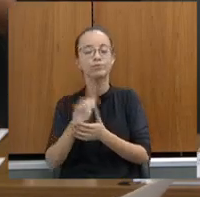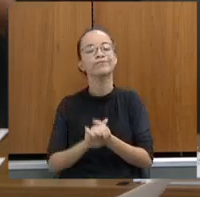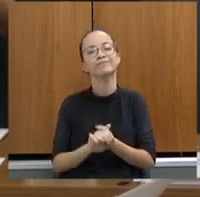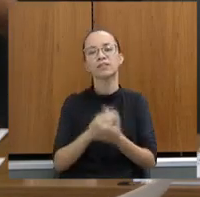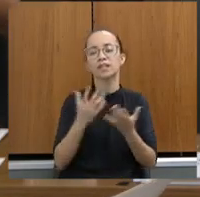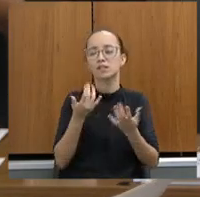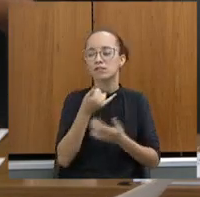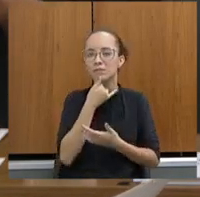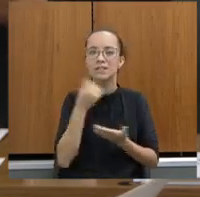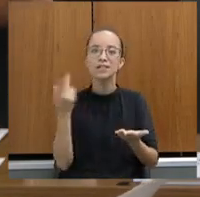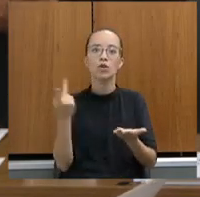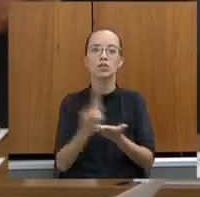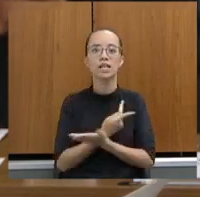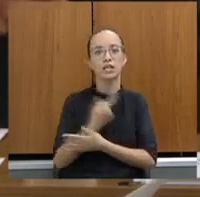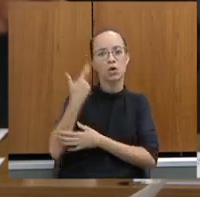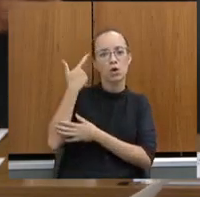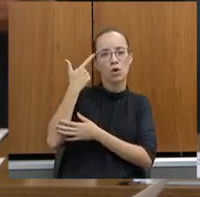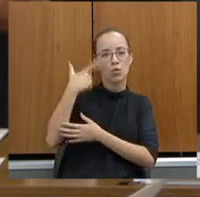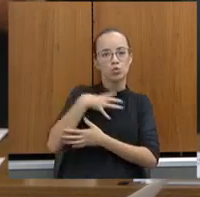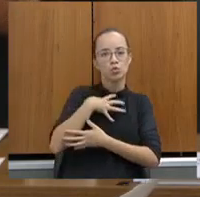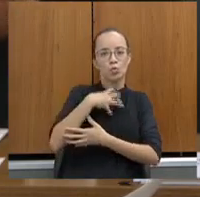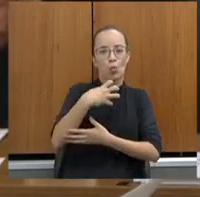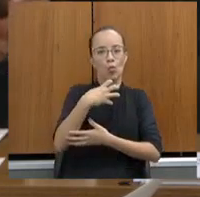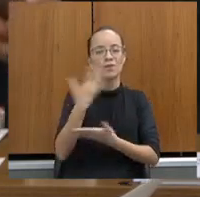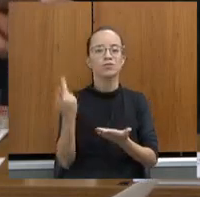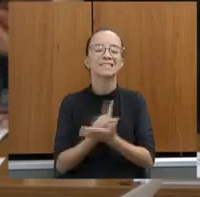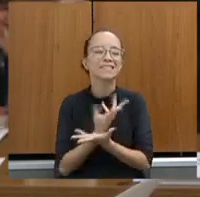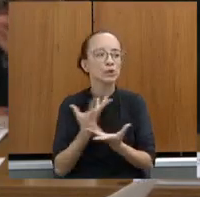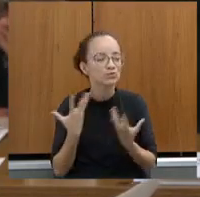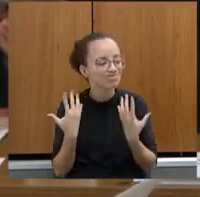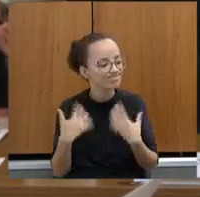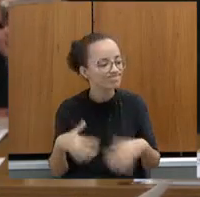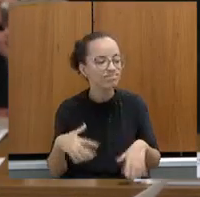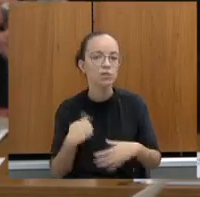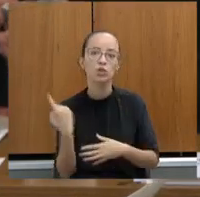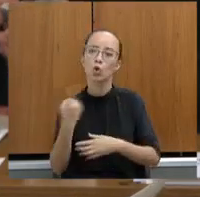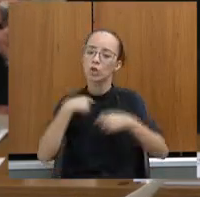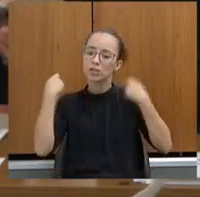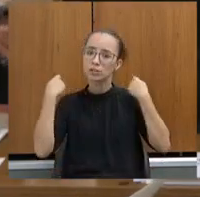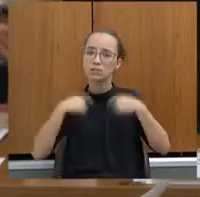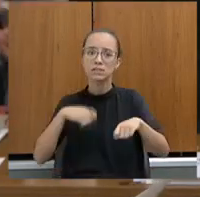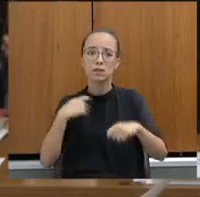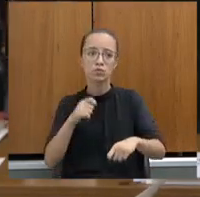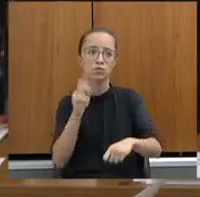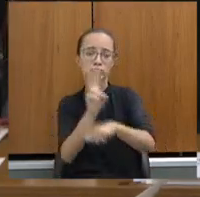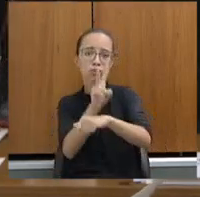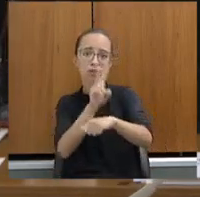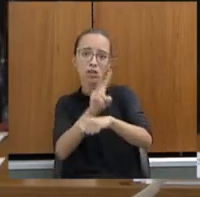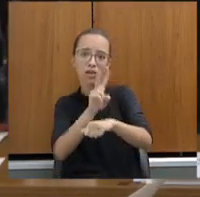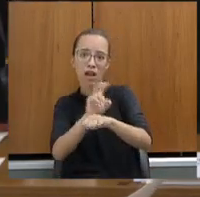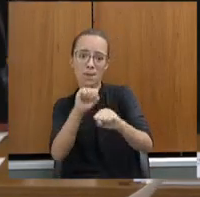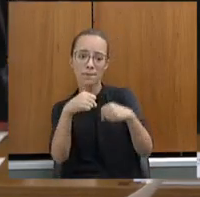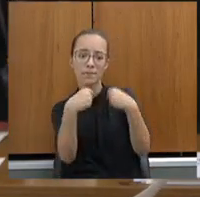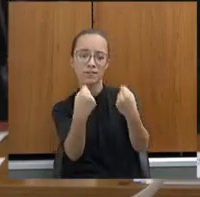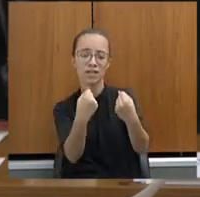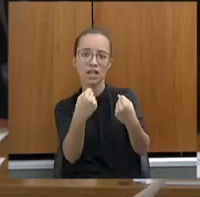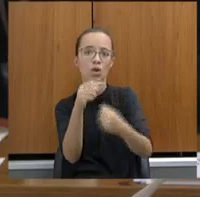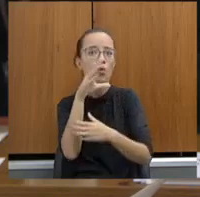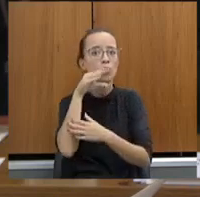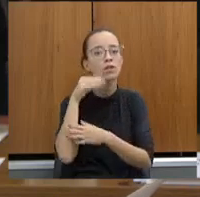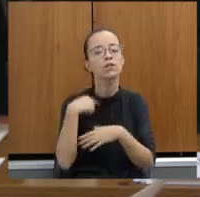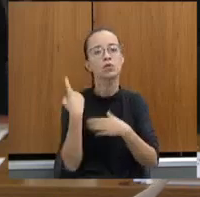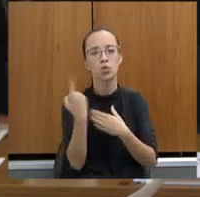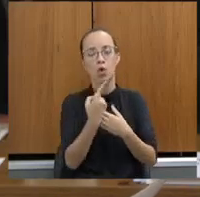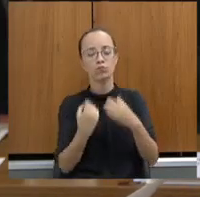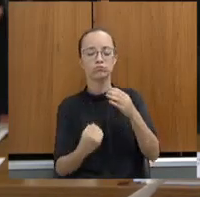nosso meio, é uma coisa assustadora. Então, gente tem que fazer de tudo para poder proteger o nosso servidor. Então, nós criamos esses Centros de